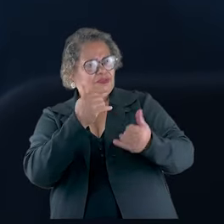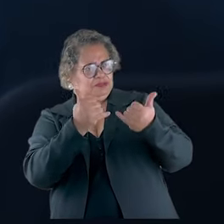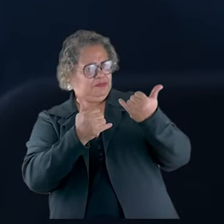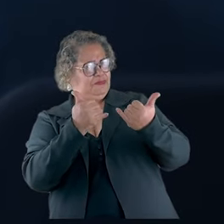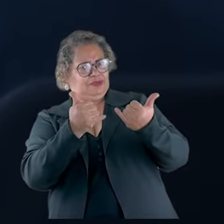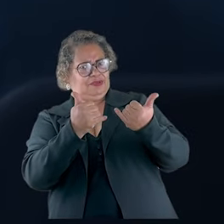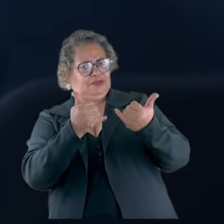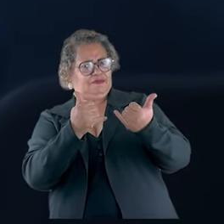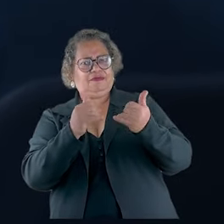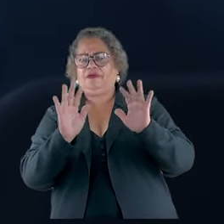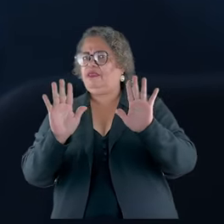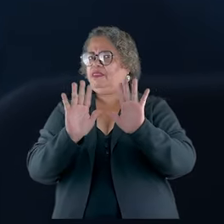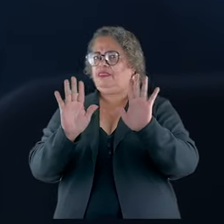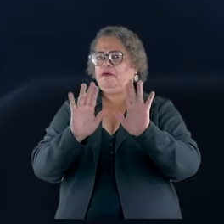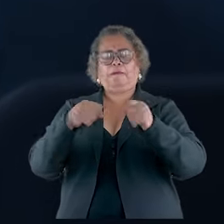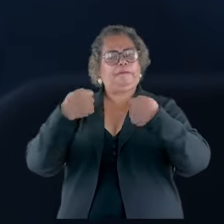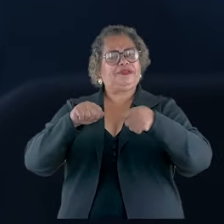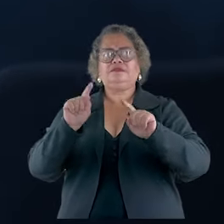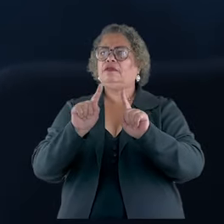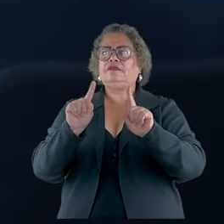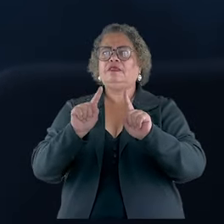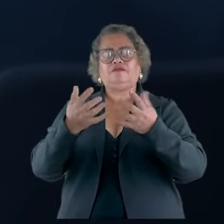brincadeira, né? Não quero isso!